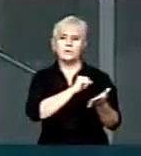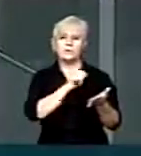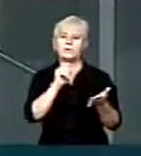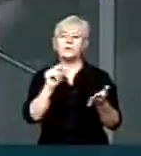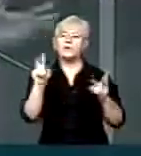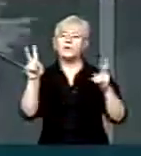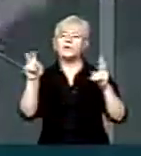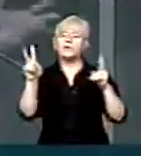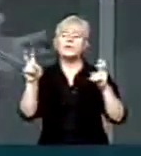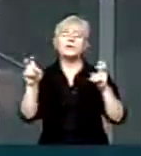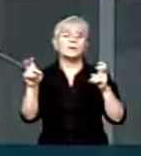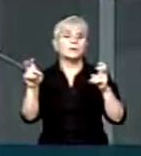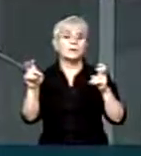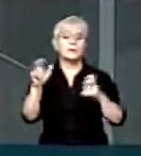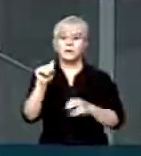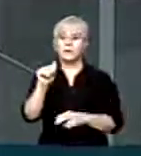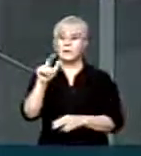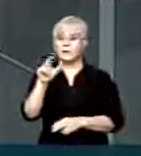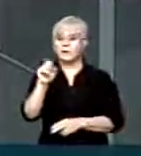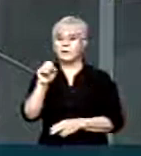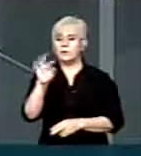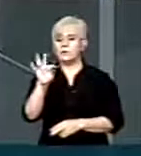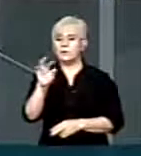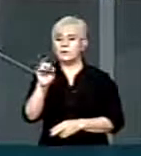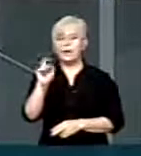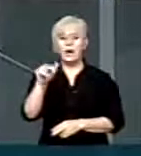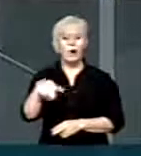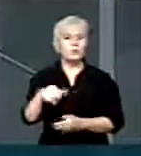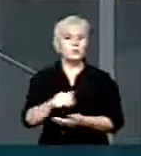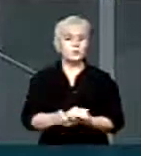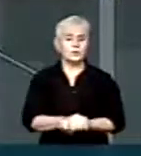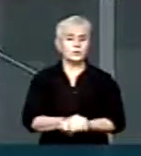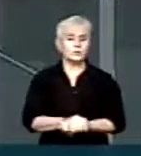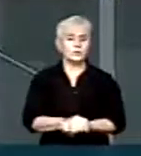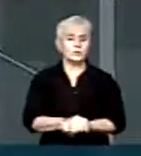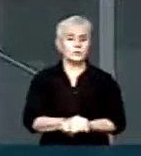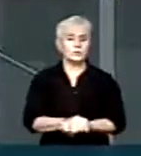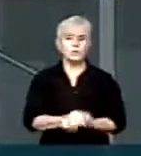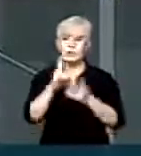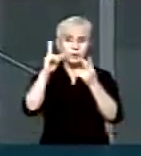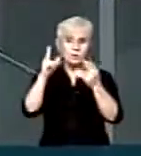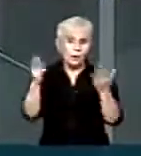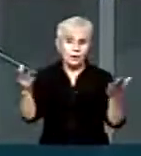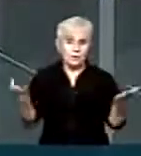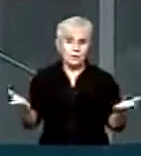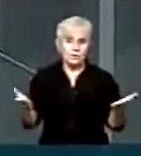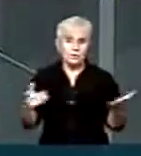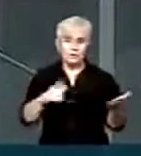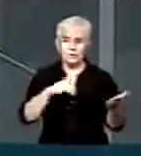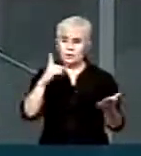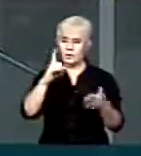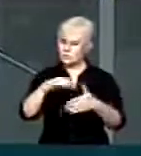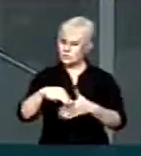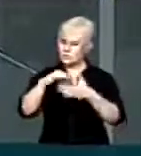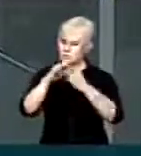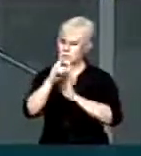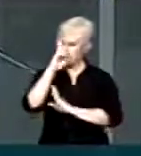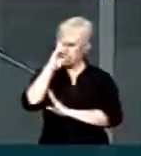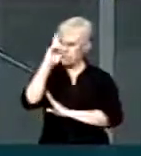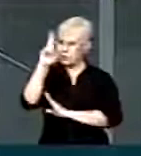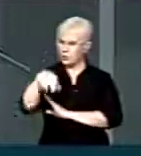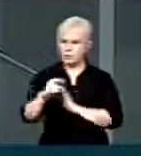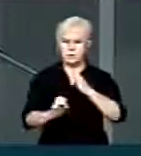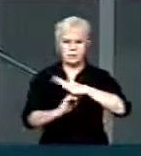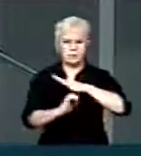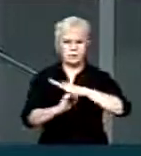caso Alston O caso Alston, senhor presidente Tem um diretor da empresa Que